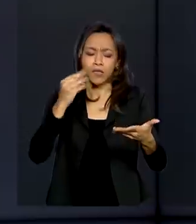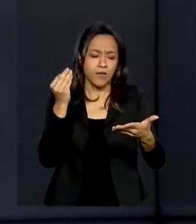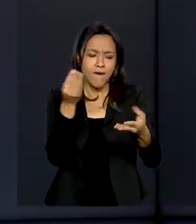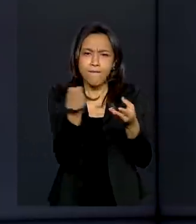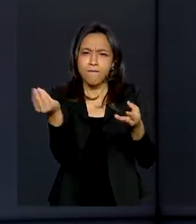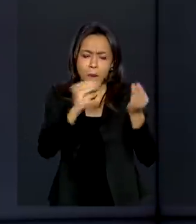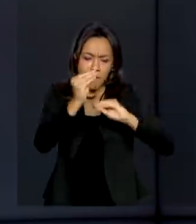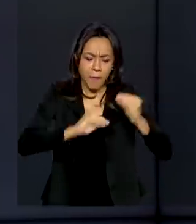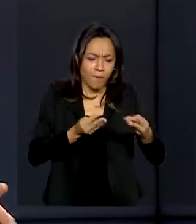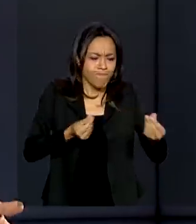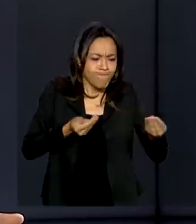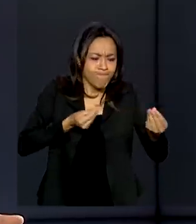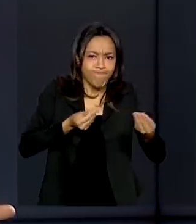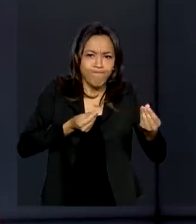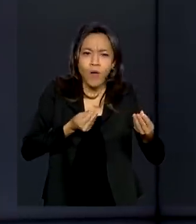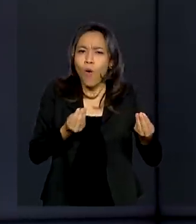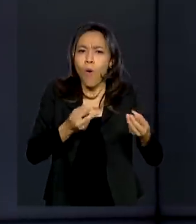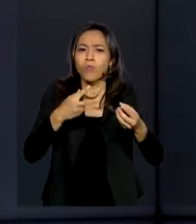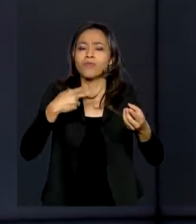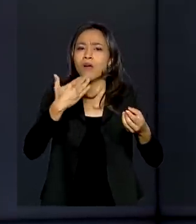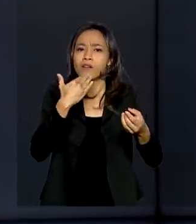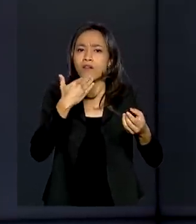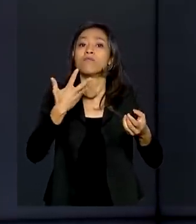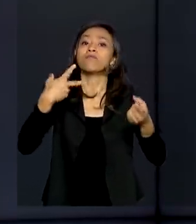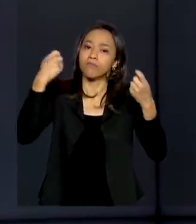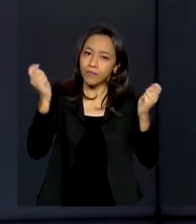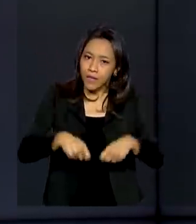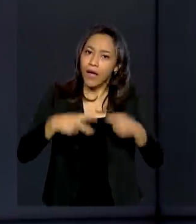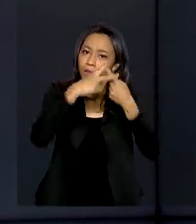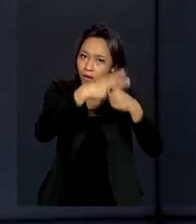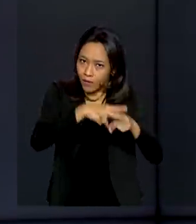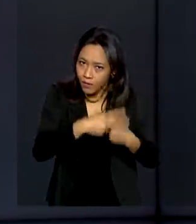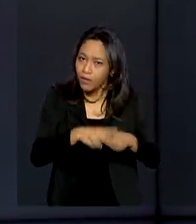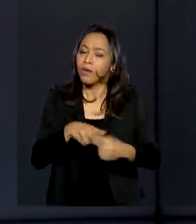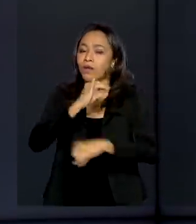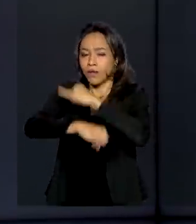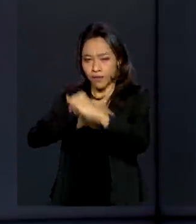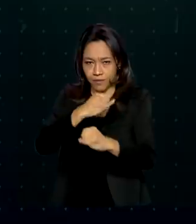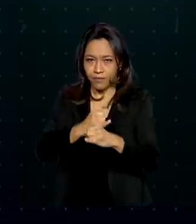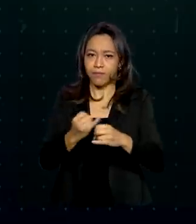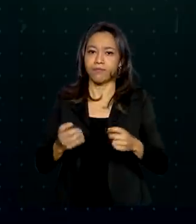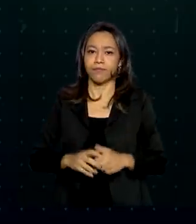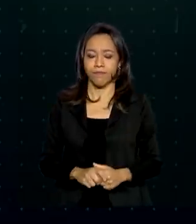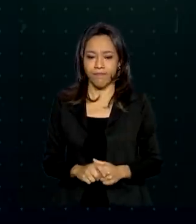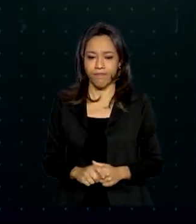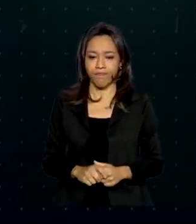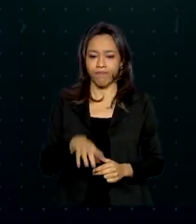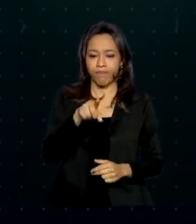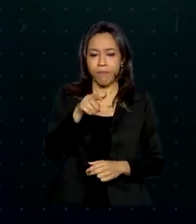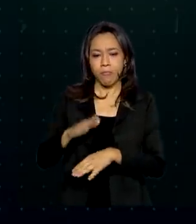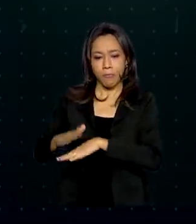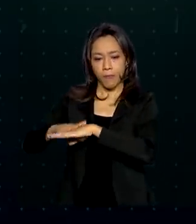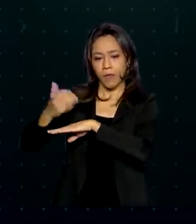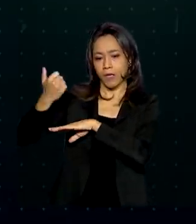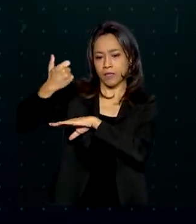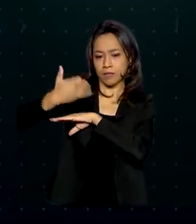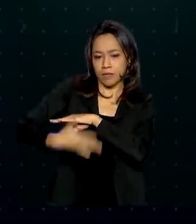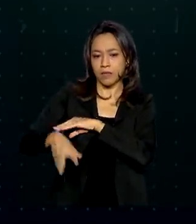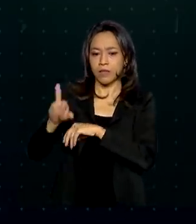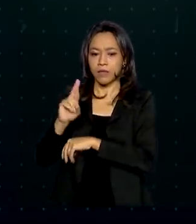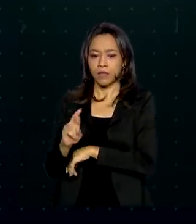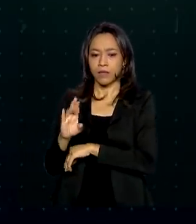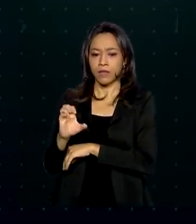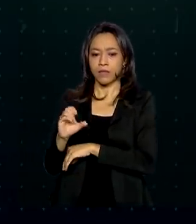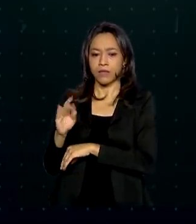A regularização da declaração vai poder ser feita toda pela internet. Segundo a Receita, aproximadamente